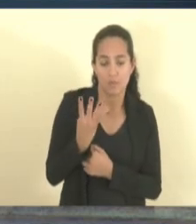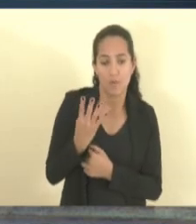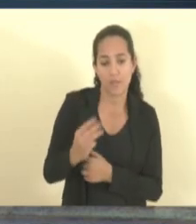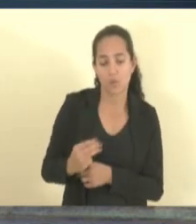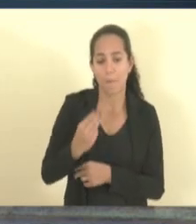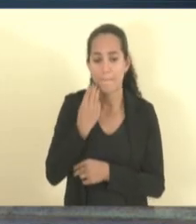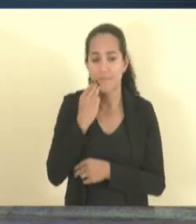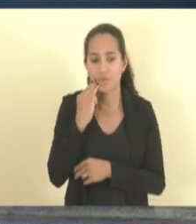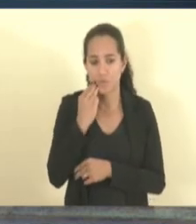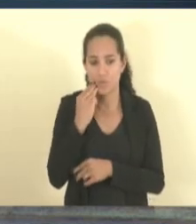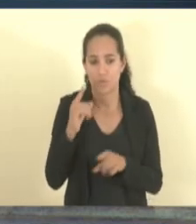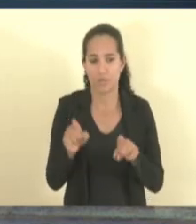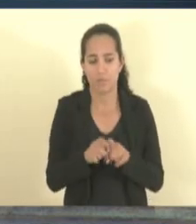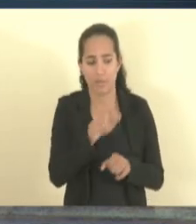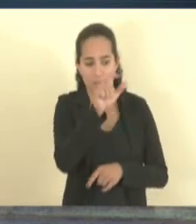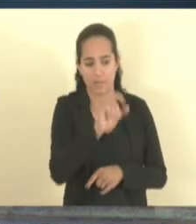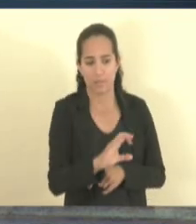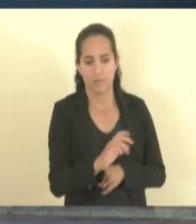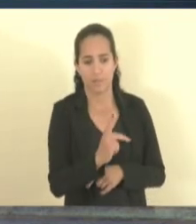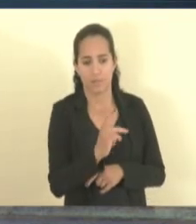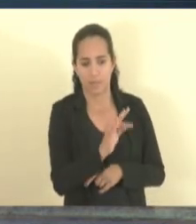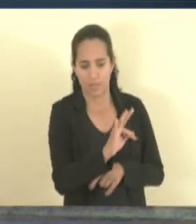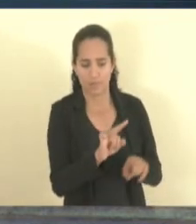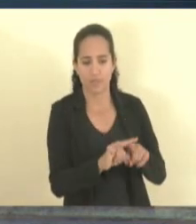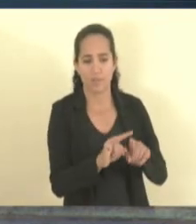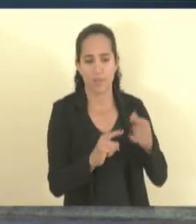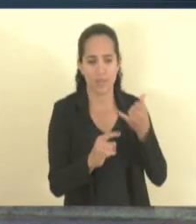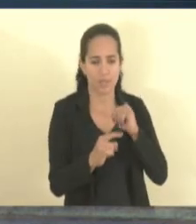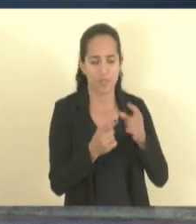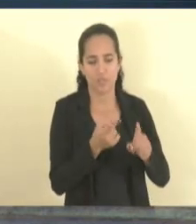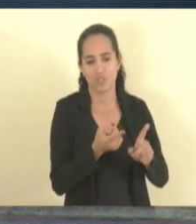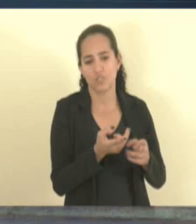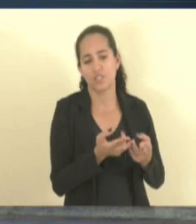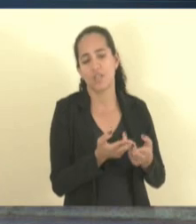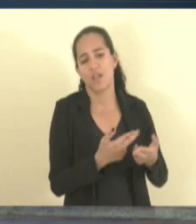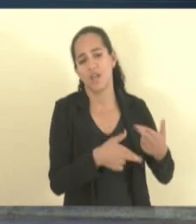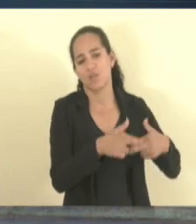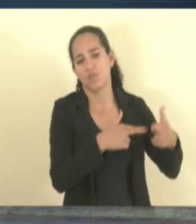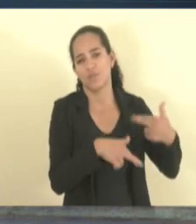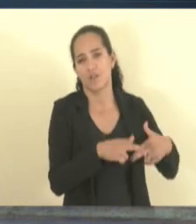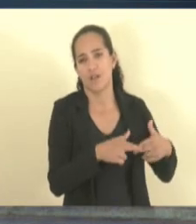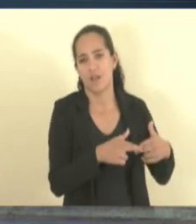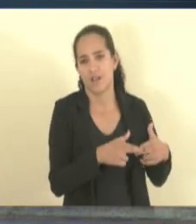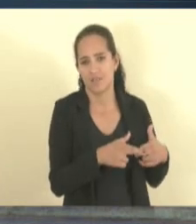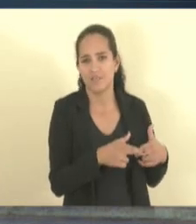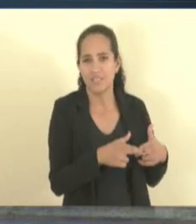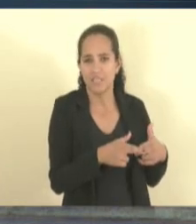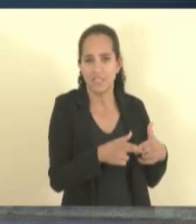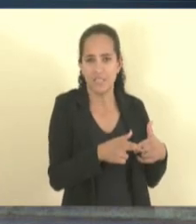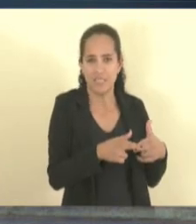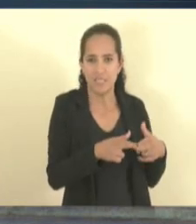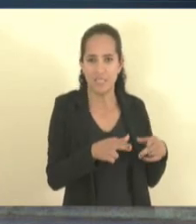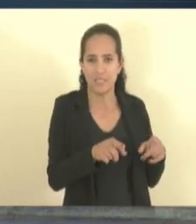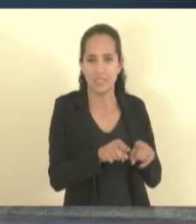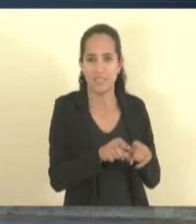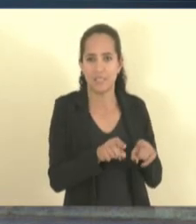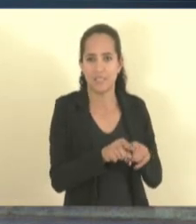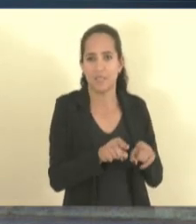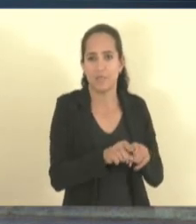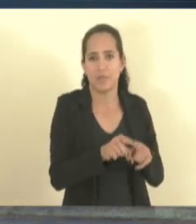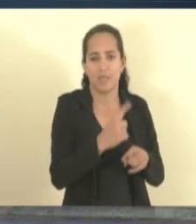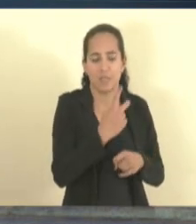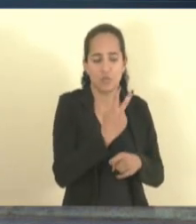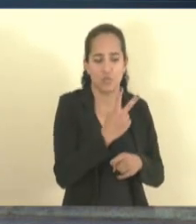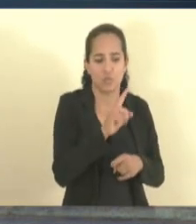pessoas físicas e energias renováveis 2 milhões e 100. Isso aí são pessoas que contratam, fazem